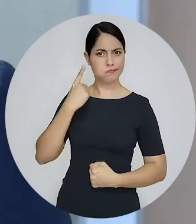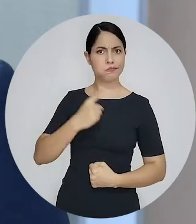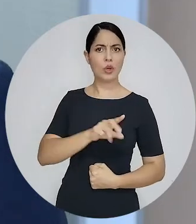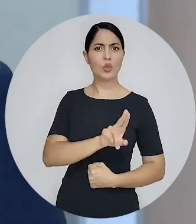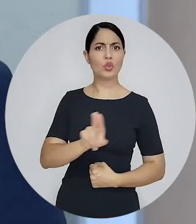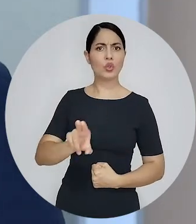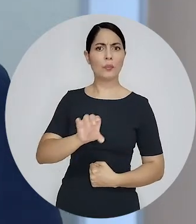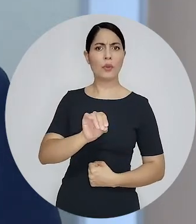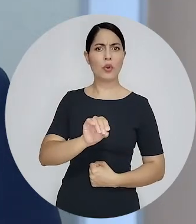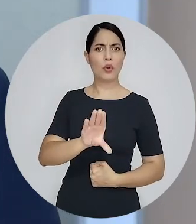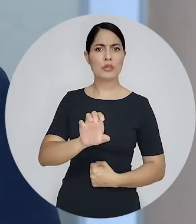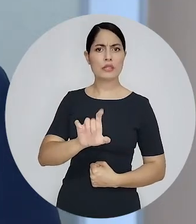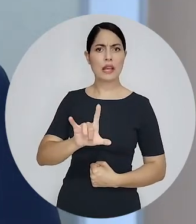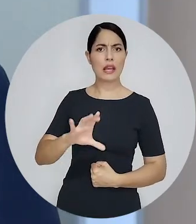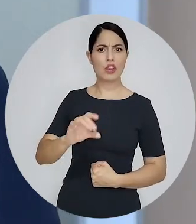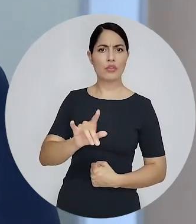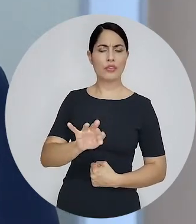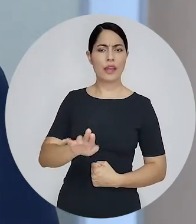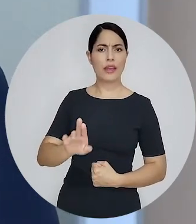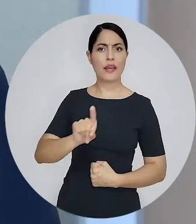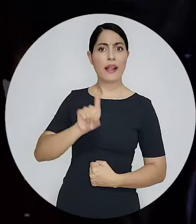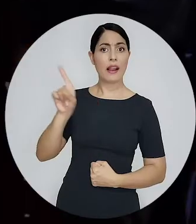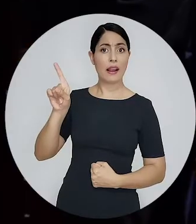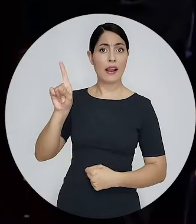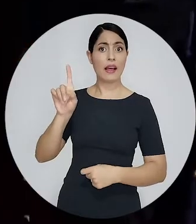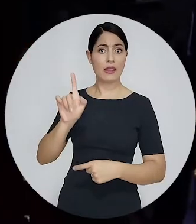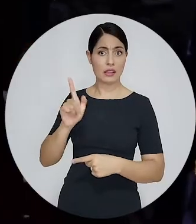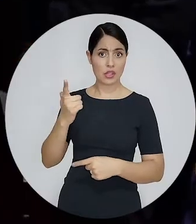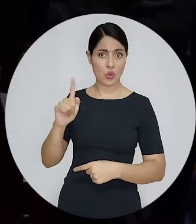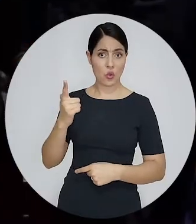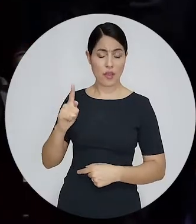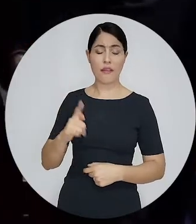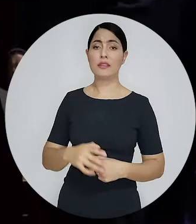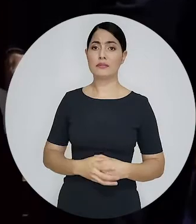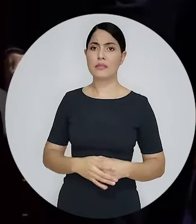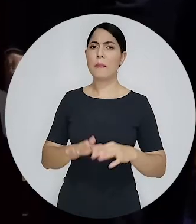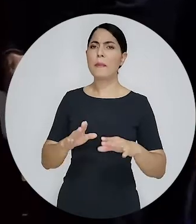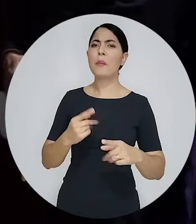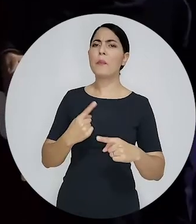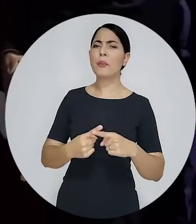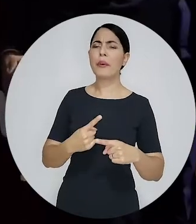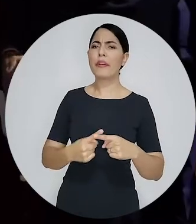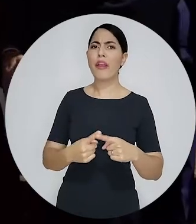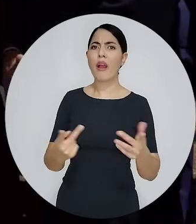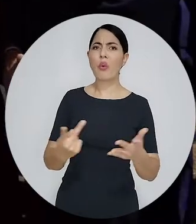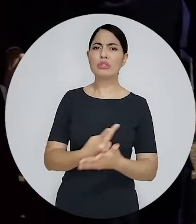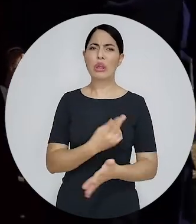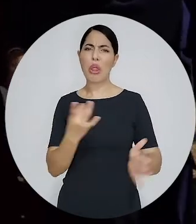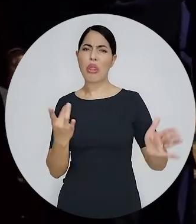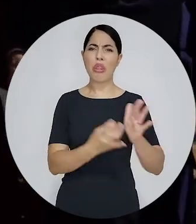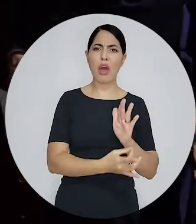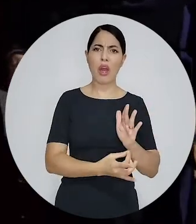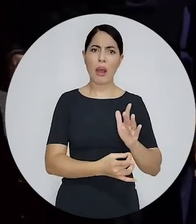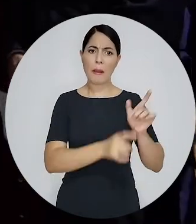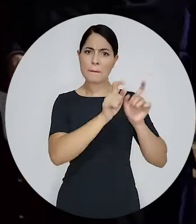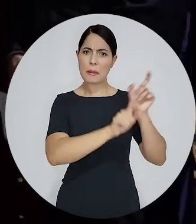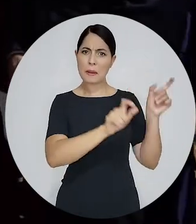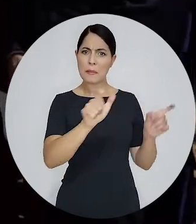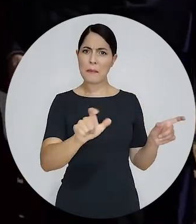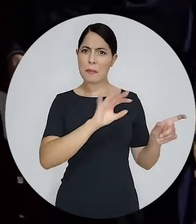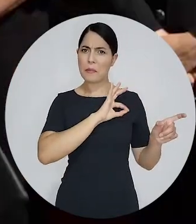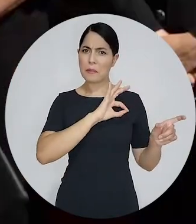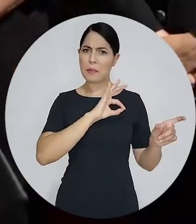Orsélio Ferreira Silvério Júnior em Goiânia. O ato foi realizado na Praça da Bíblia ao lado do local onde